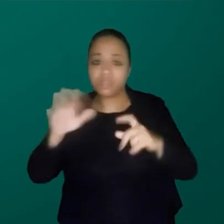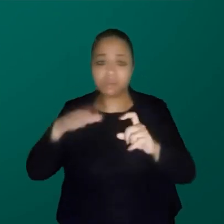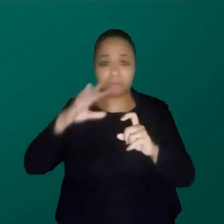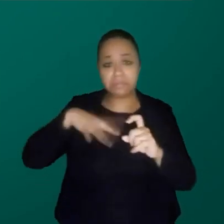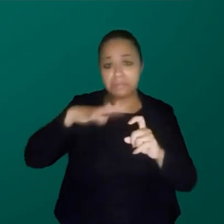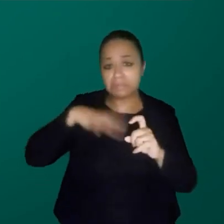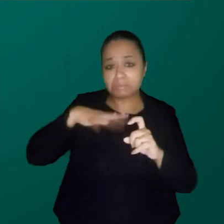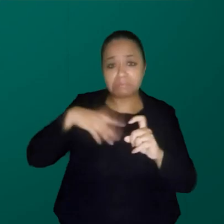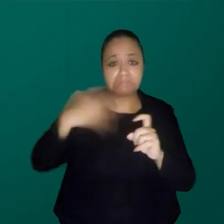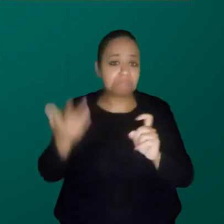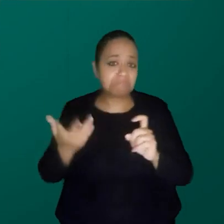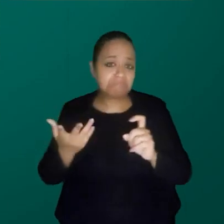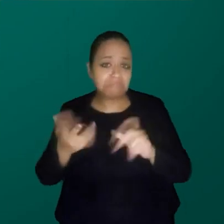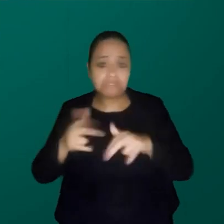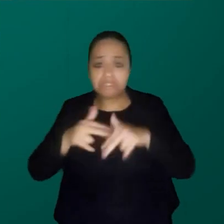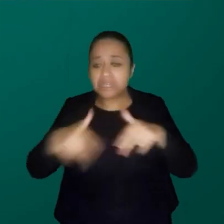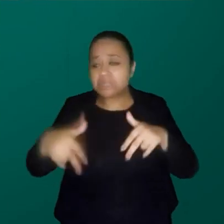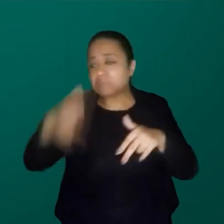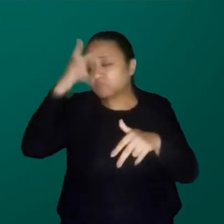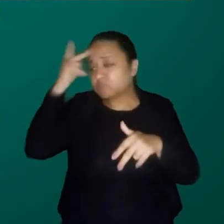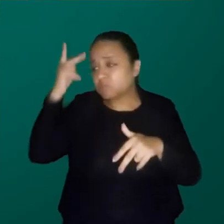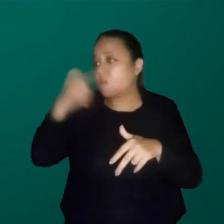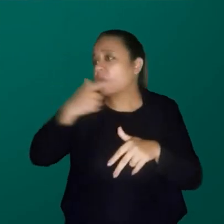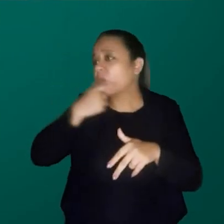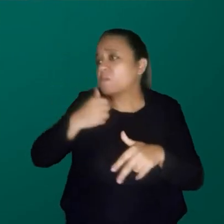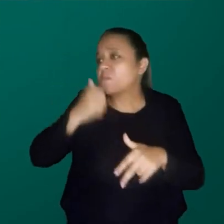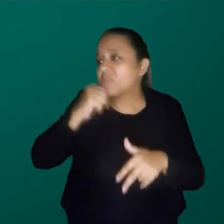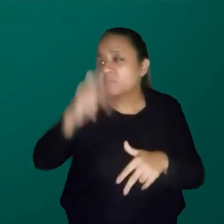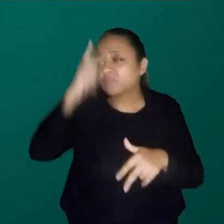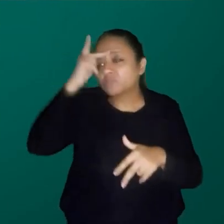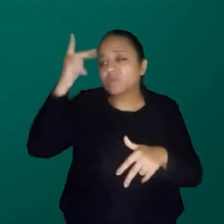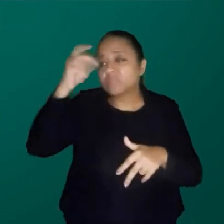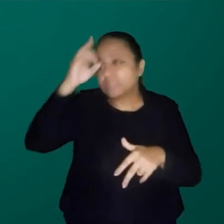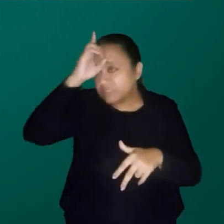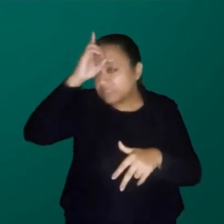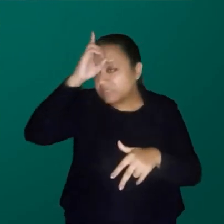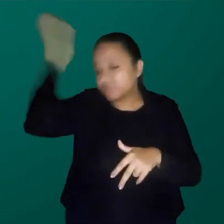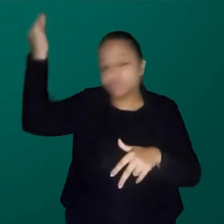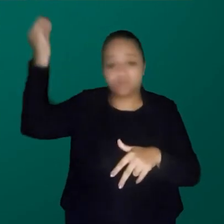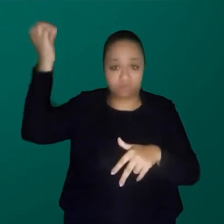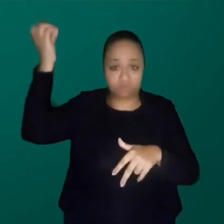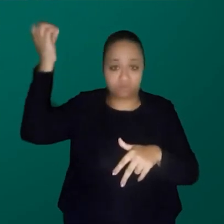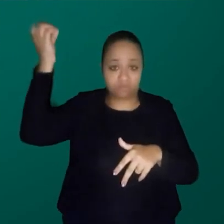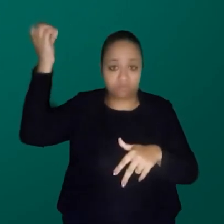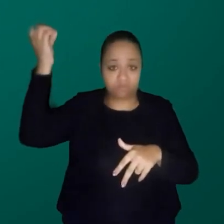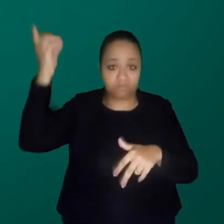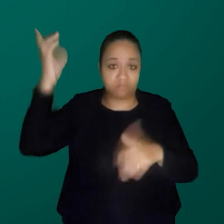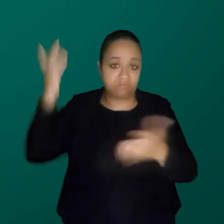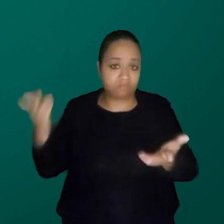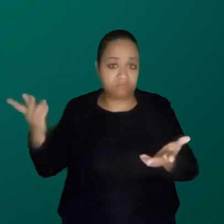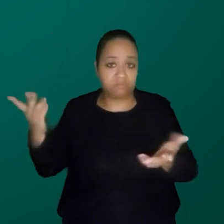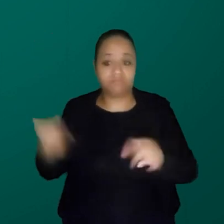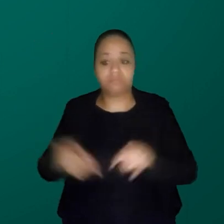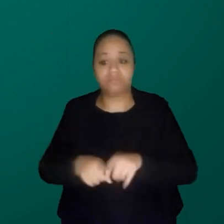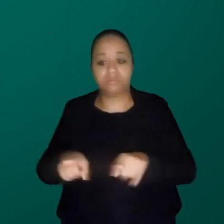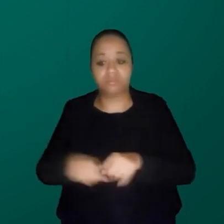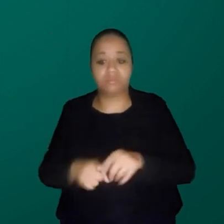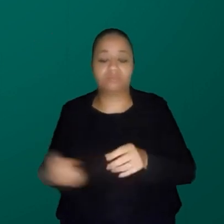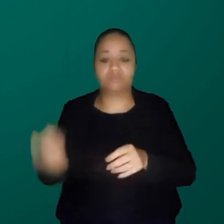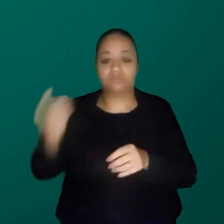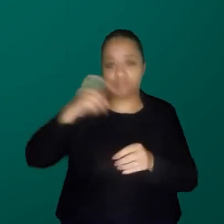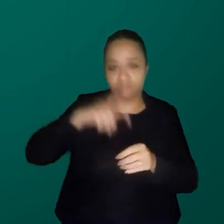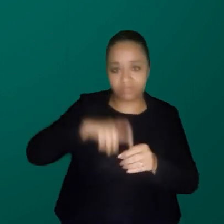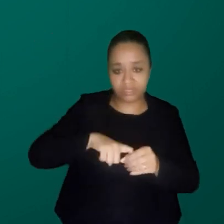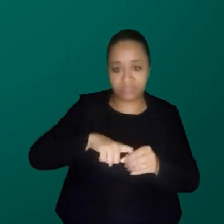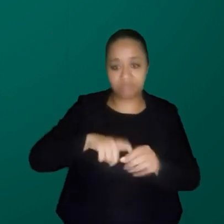ficção, alguma coisa que alguém inventou em algum momento da história. Acho que a gente pode partir disso e voltei, não fiz uma